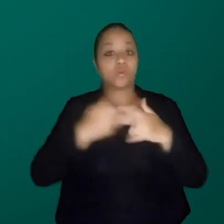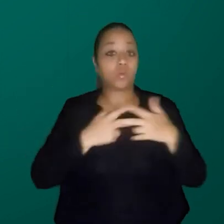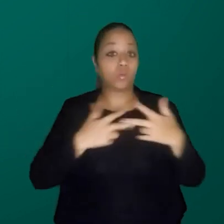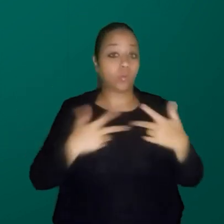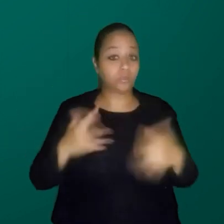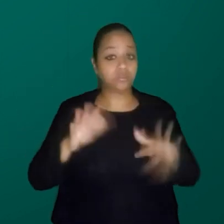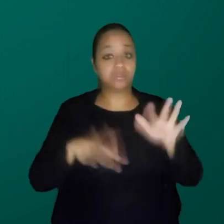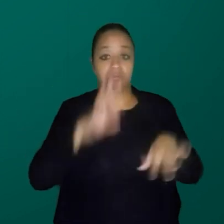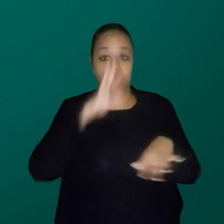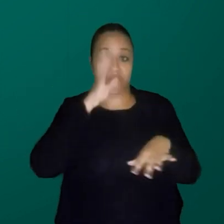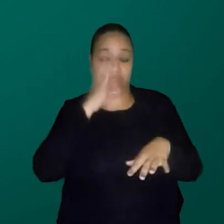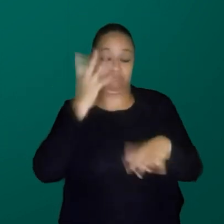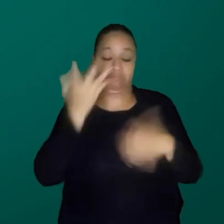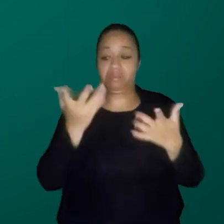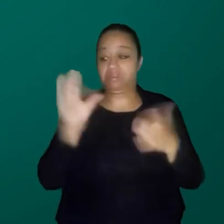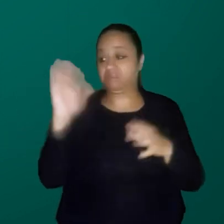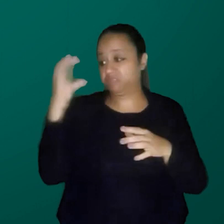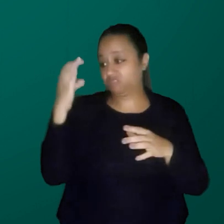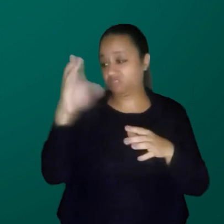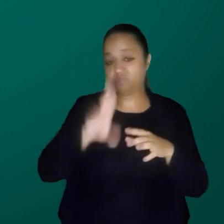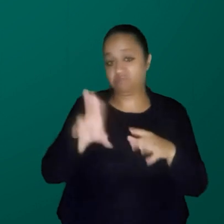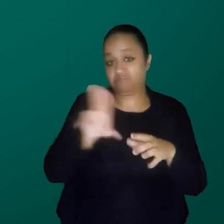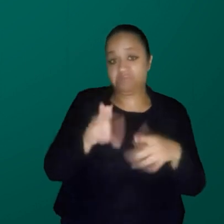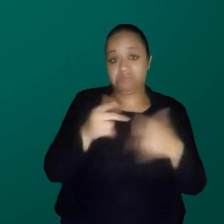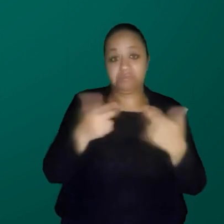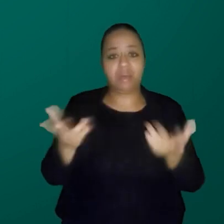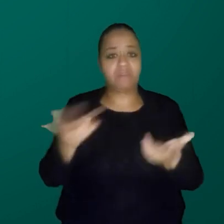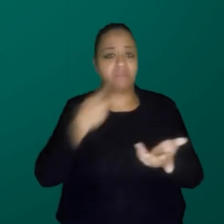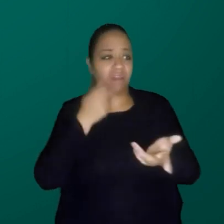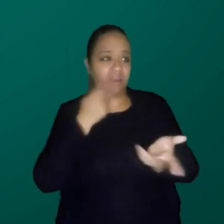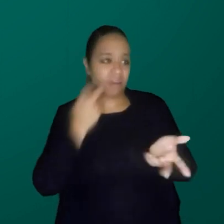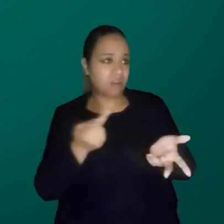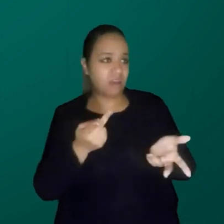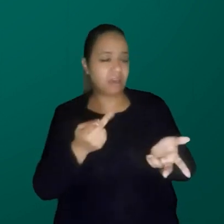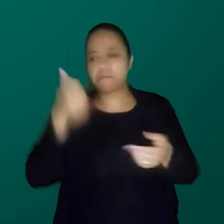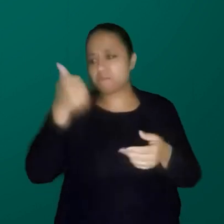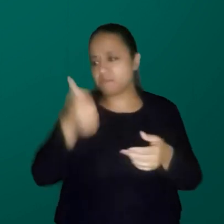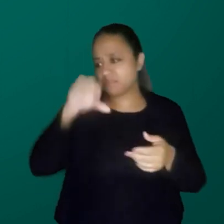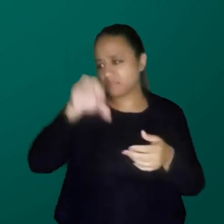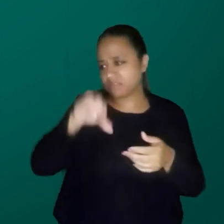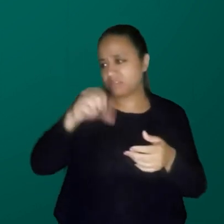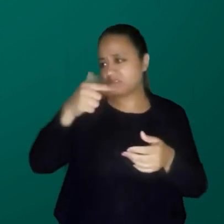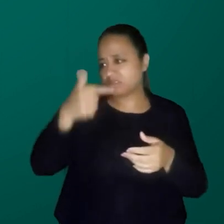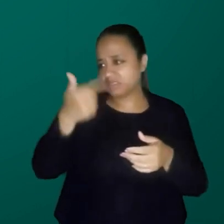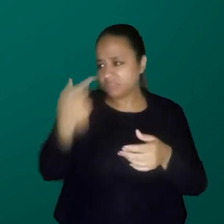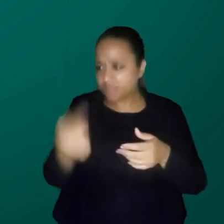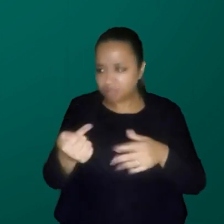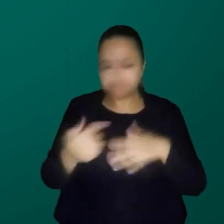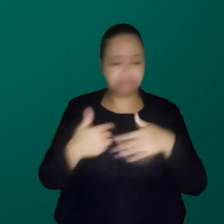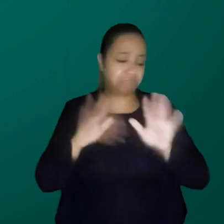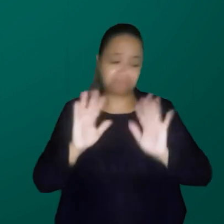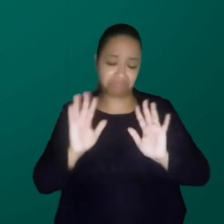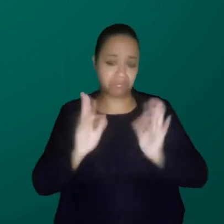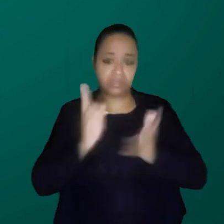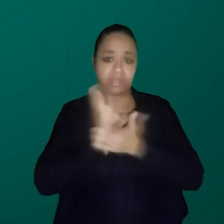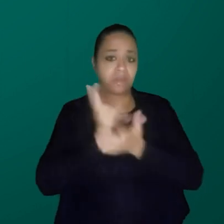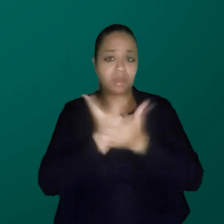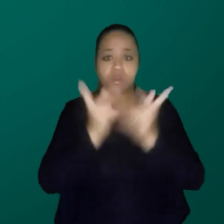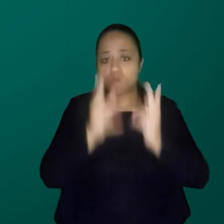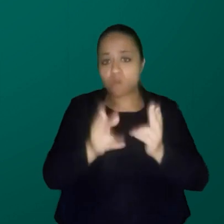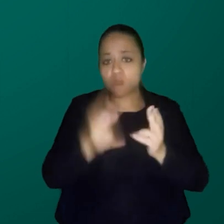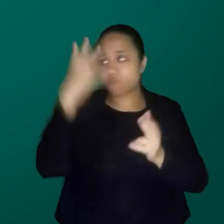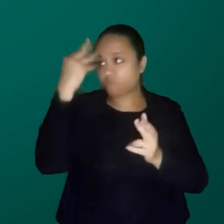desleixado que se atribui aos cientistas de usar. Aí vocês vão dizer, mas é mil nada, 127, Marcia. Essa é a mesma foto de